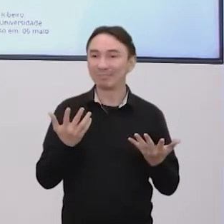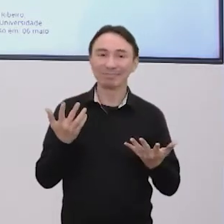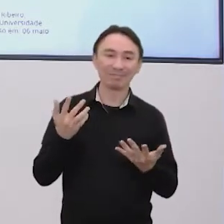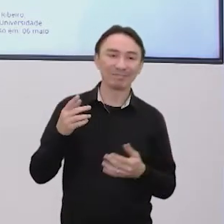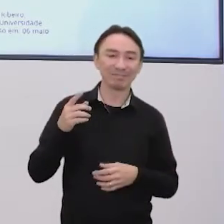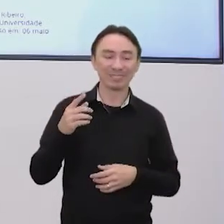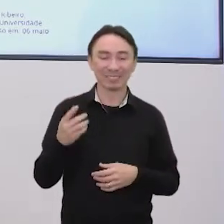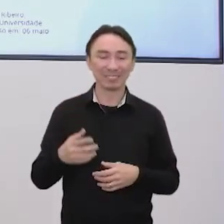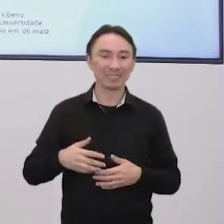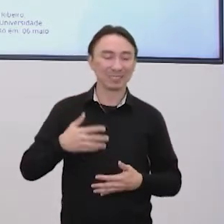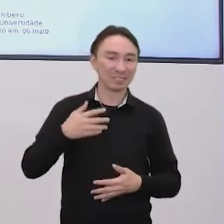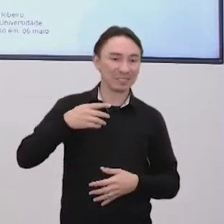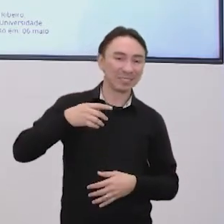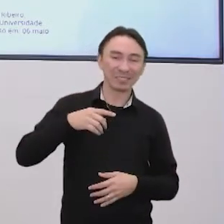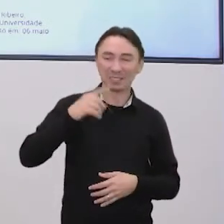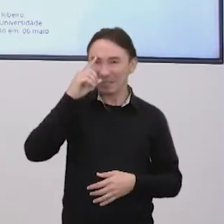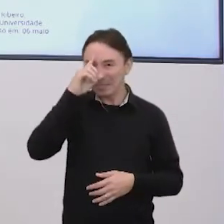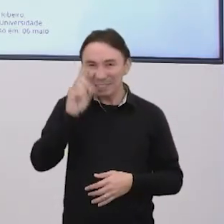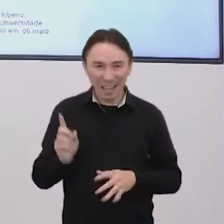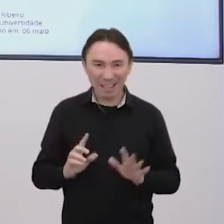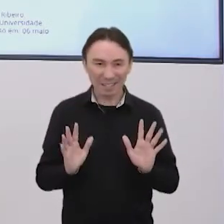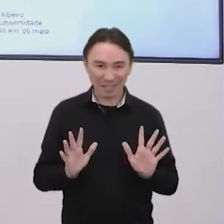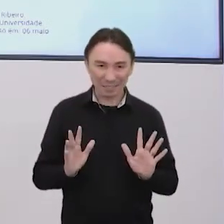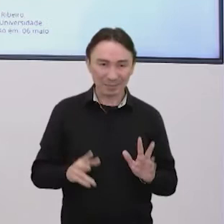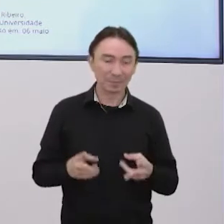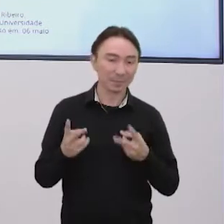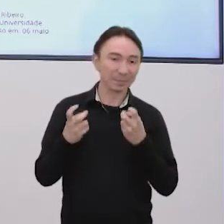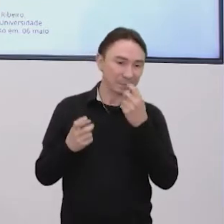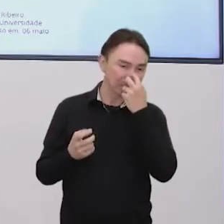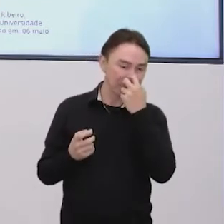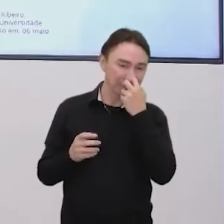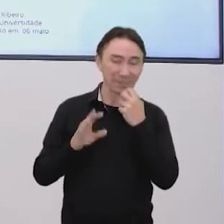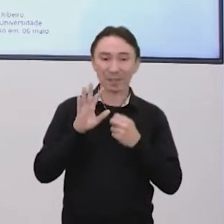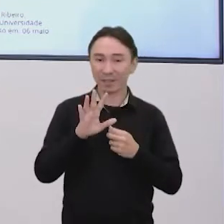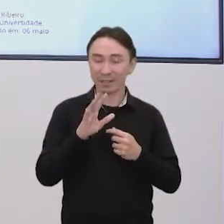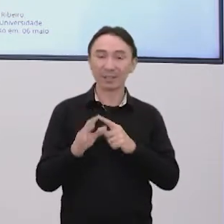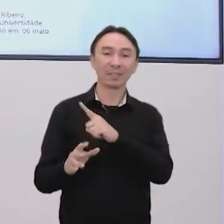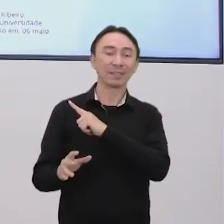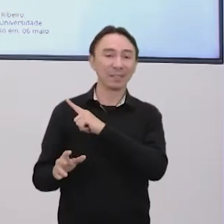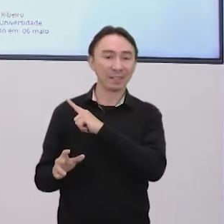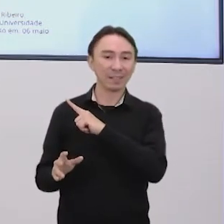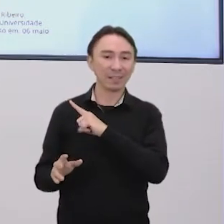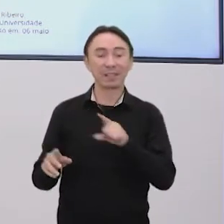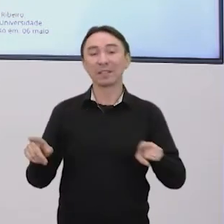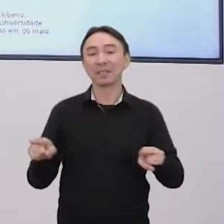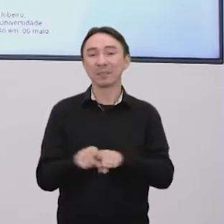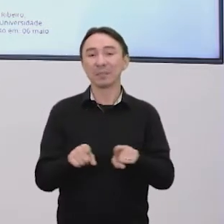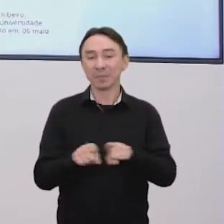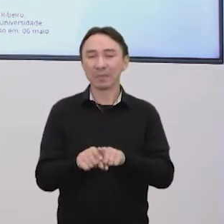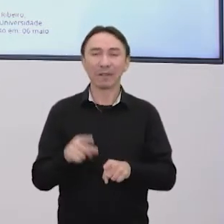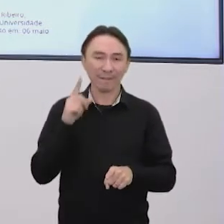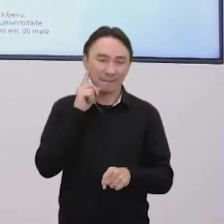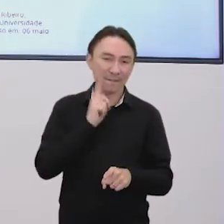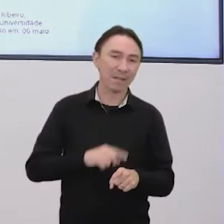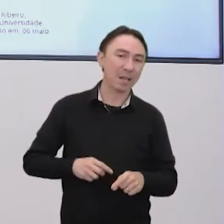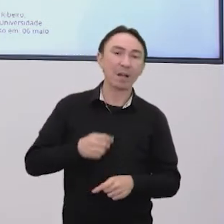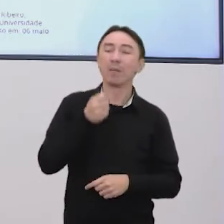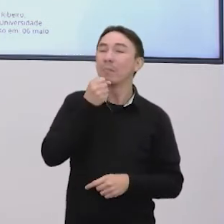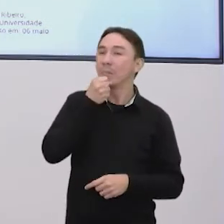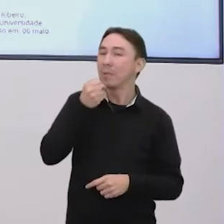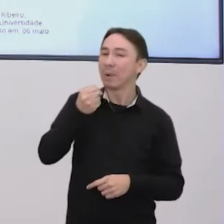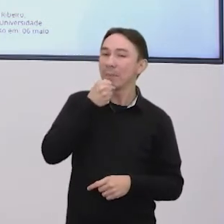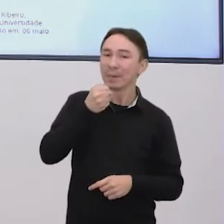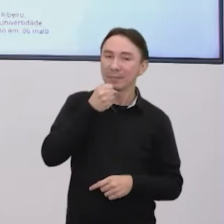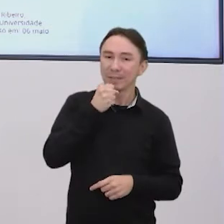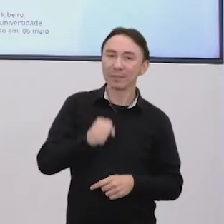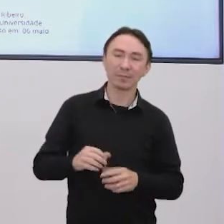acabei de perceber. Mas a gente tem aqui uma reportagem de provocação para vocês, tá bom? Nós vamos fazer aqui uma provocação,